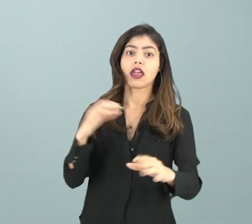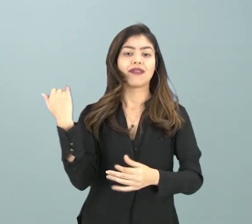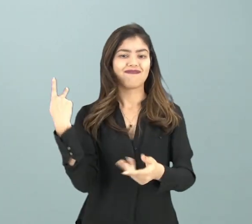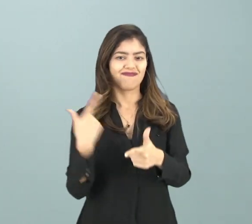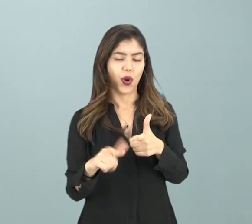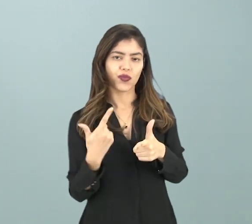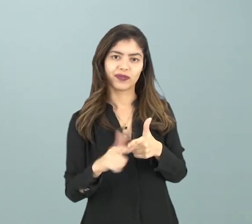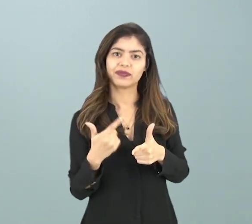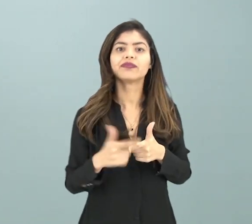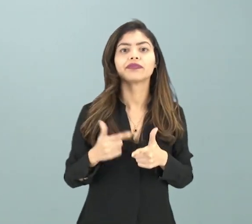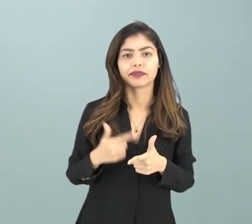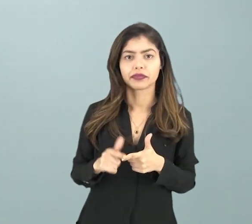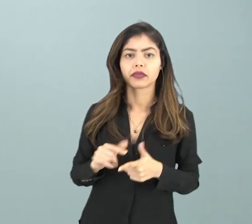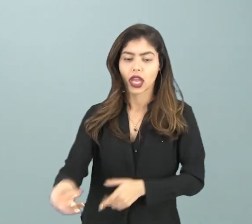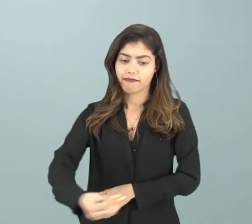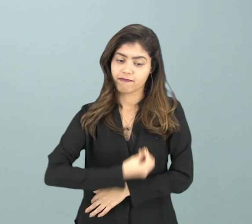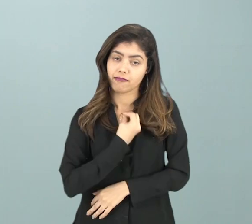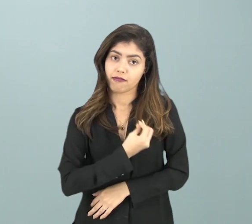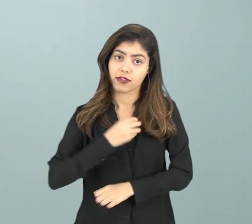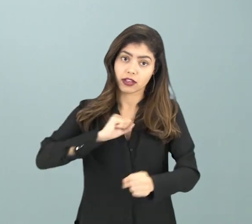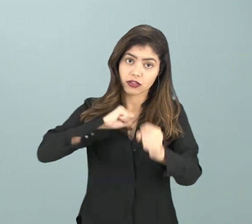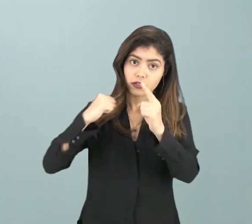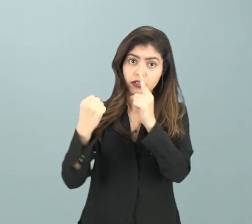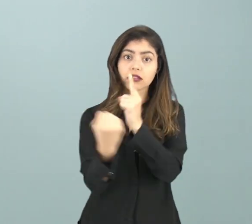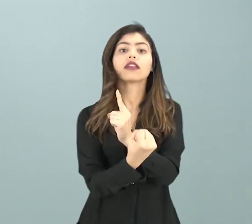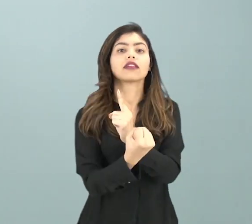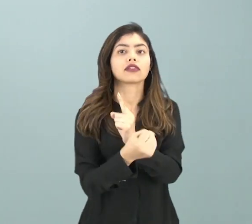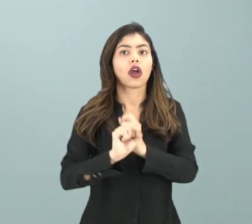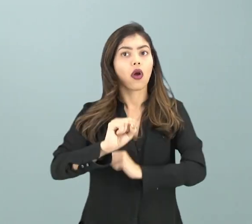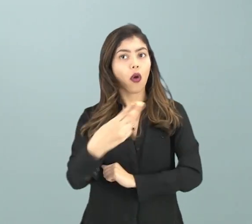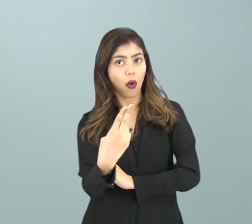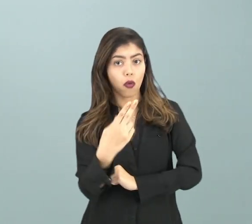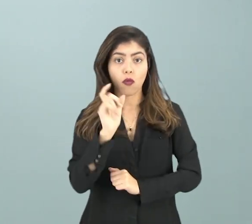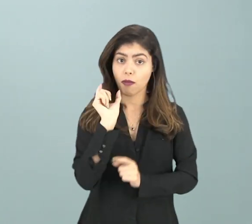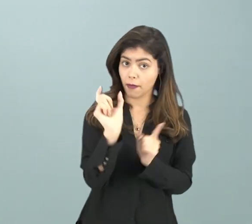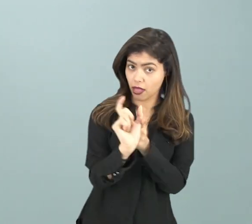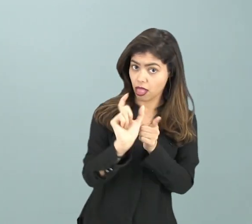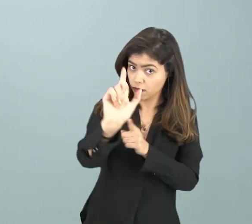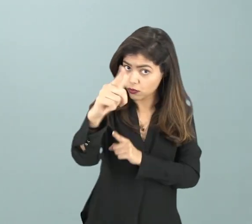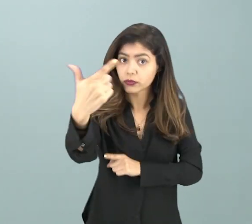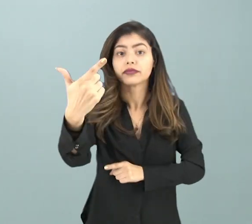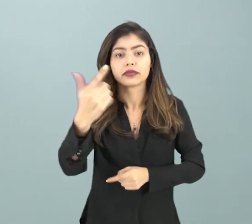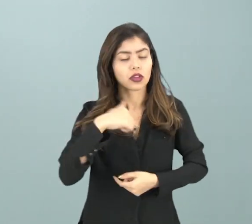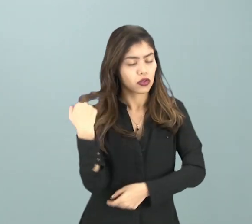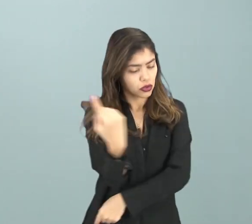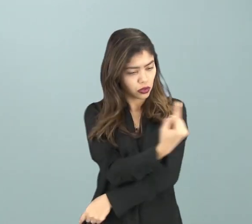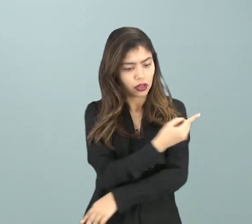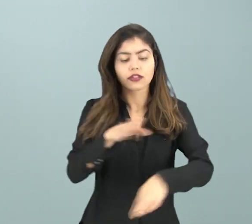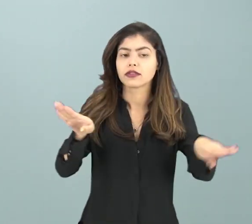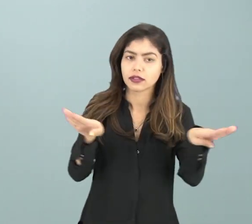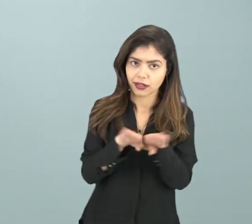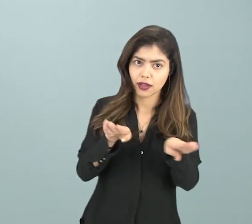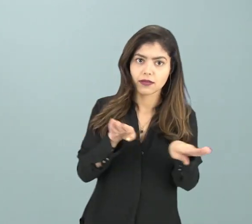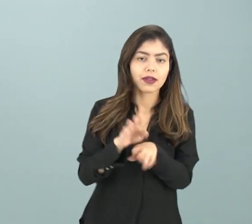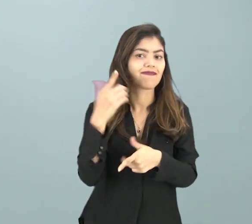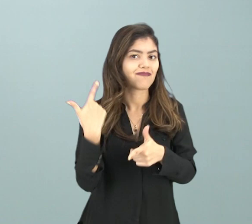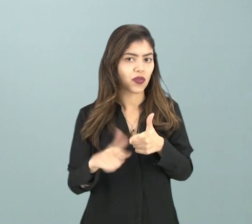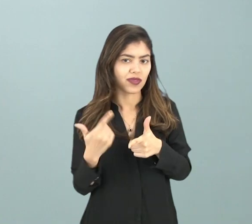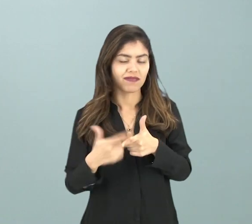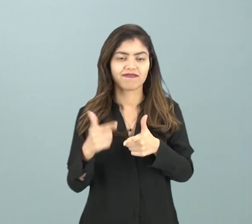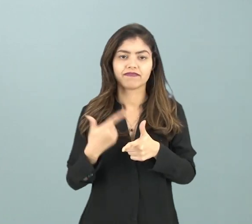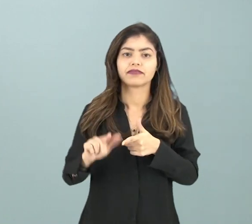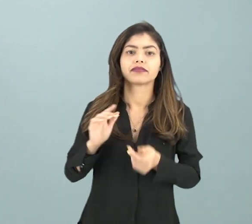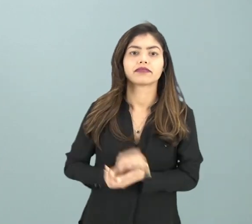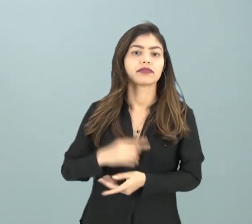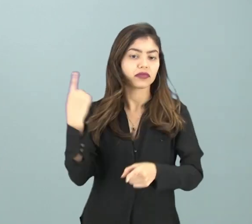prejudicado, a vida em sociedade, ou em outras palavras, nós também somos prejudicados